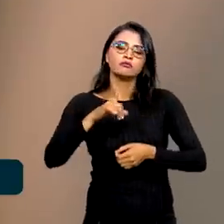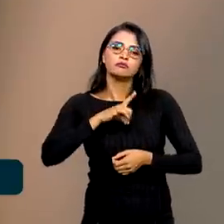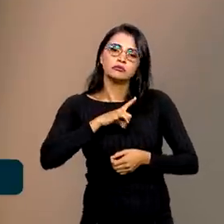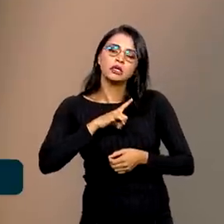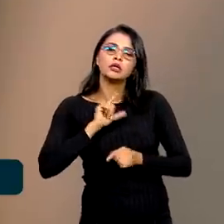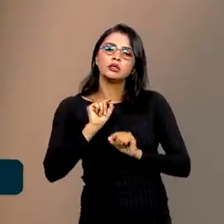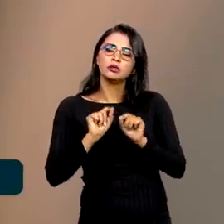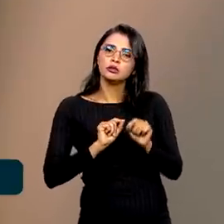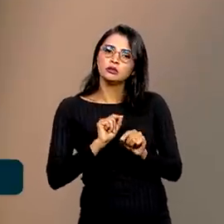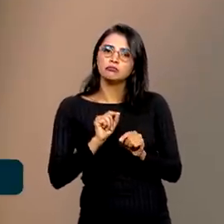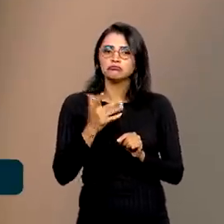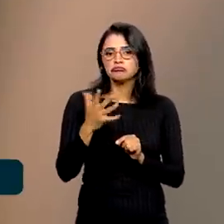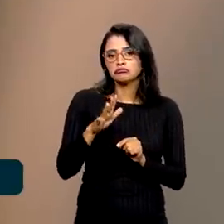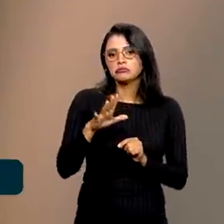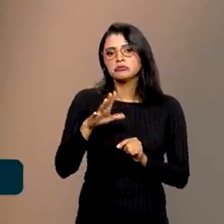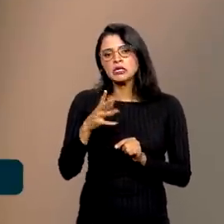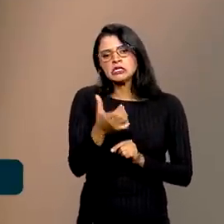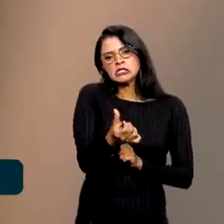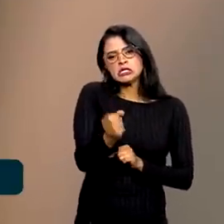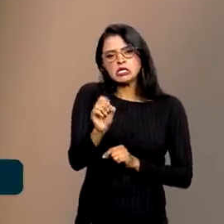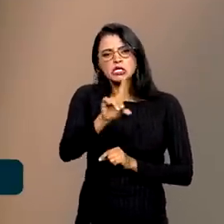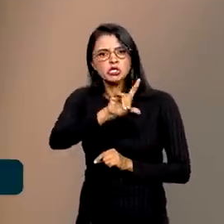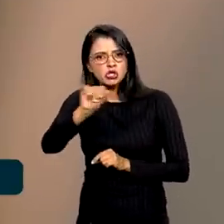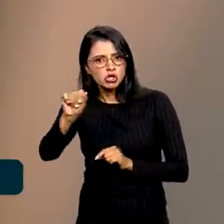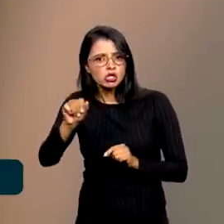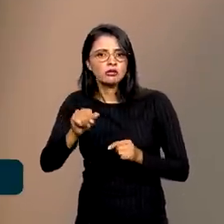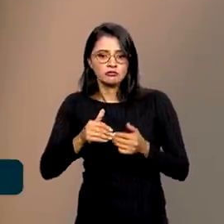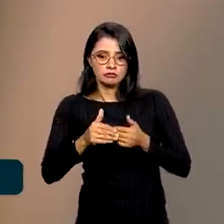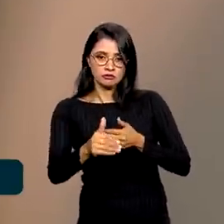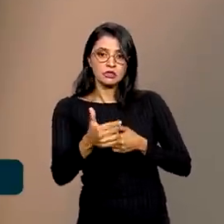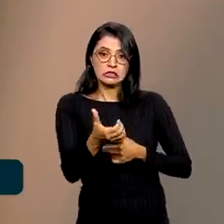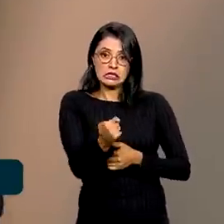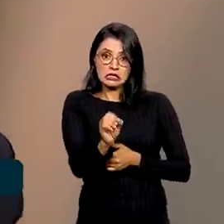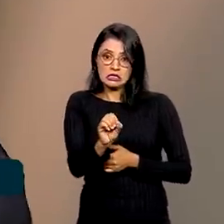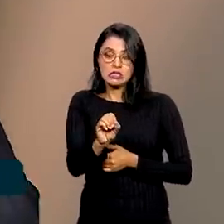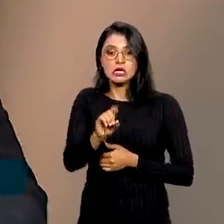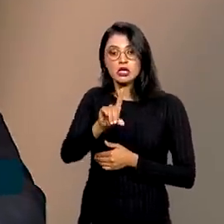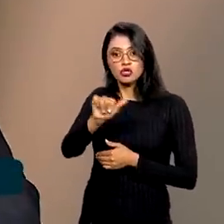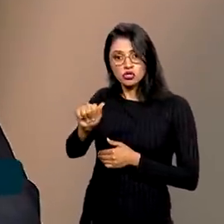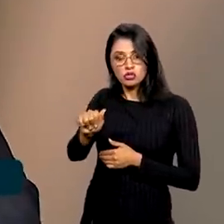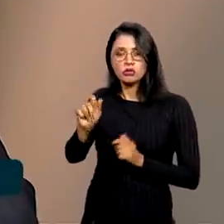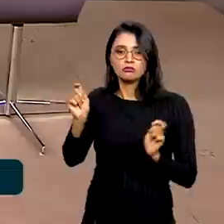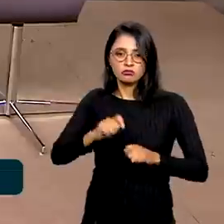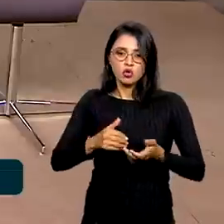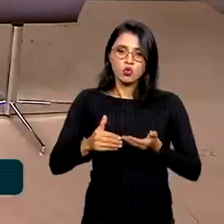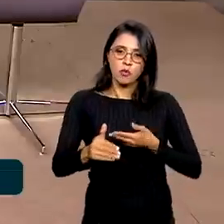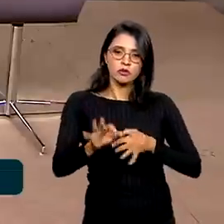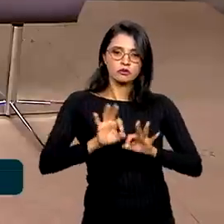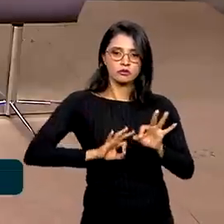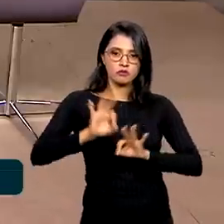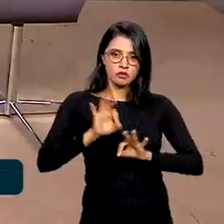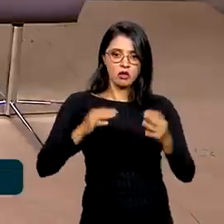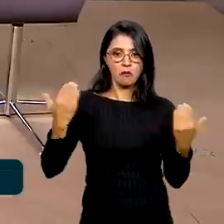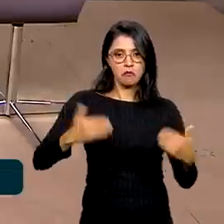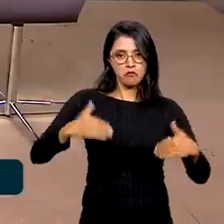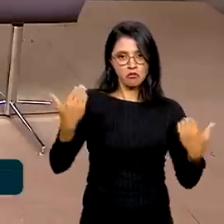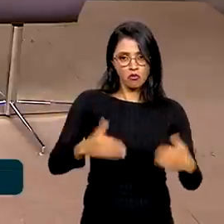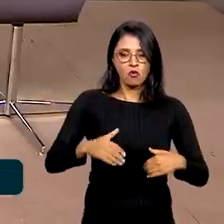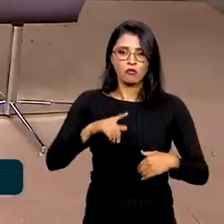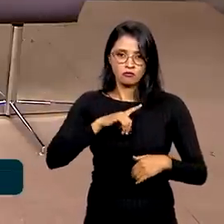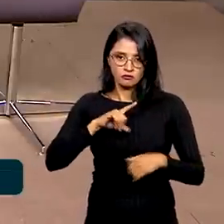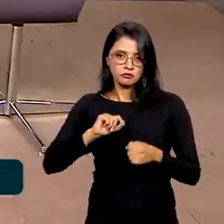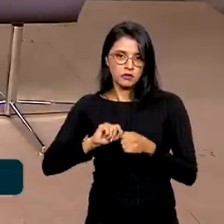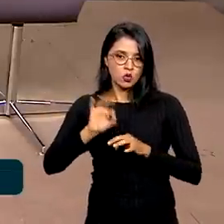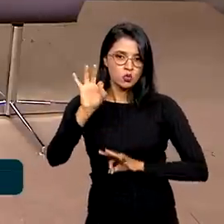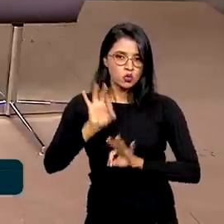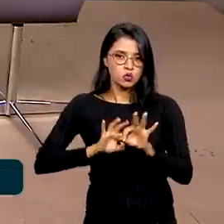no mínimo, 60 dias, né, a partir de 60 dias para começar a organizar o certame, né, para realizar a